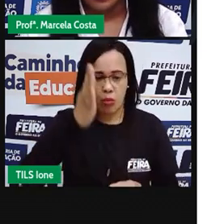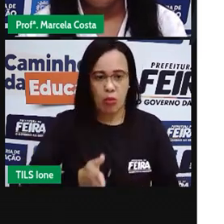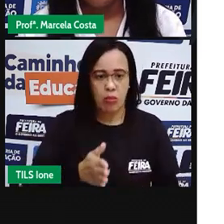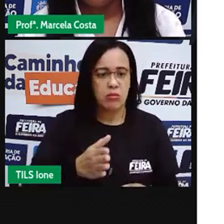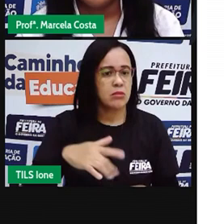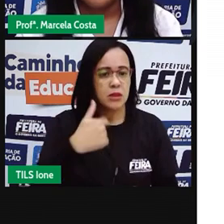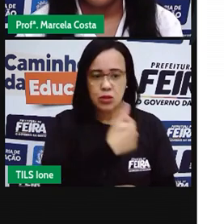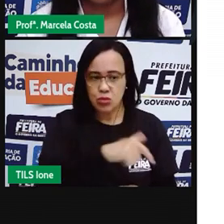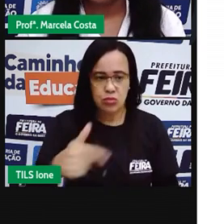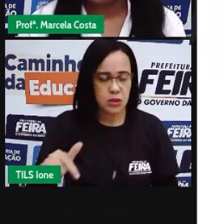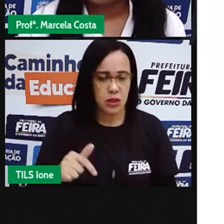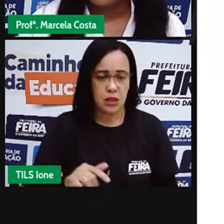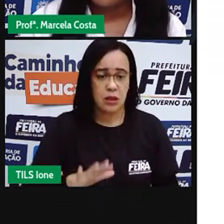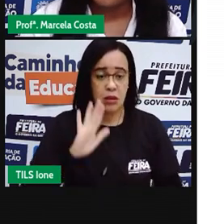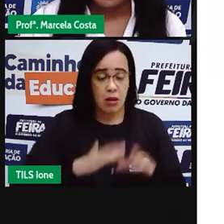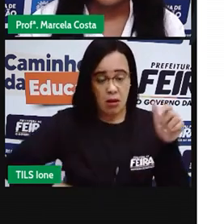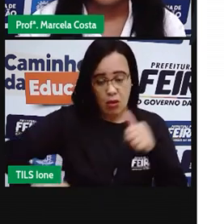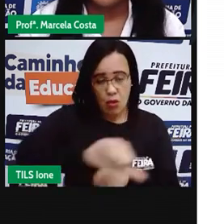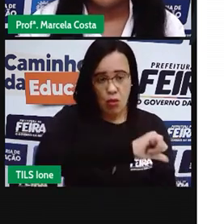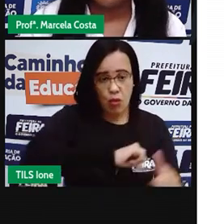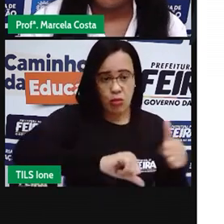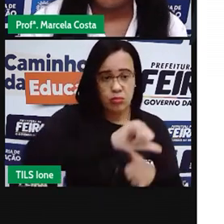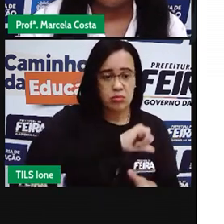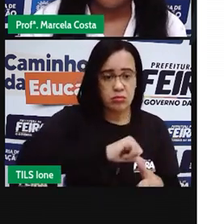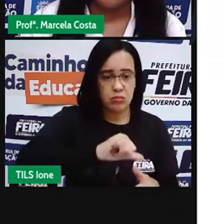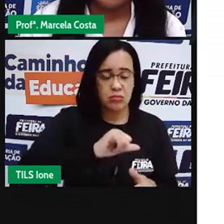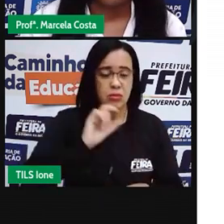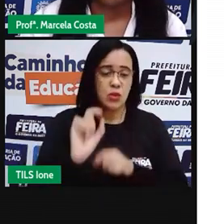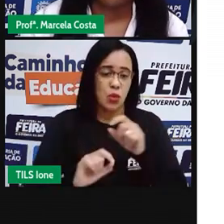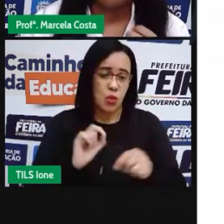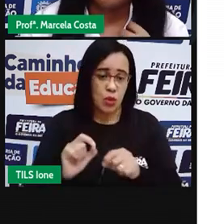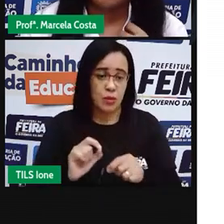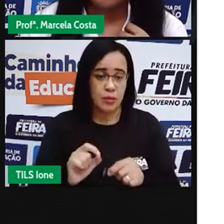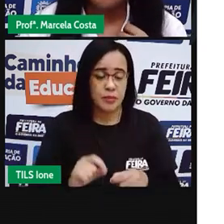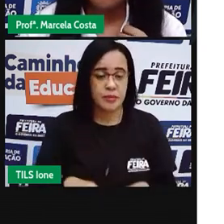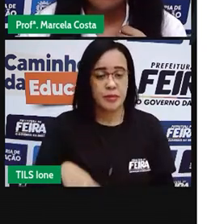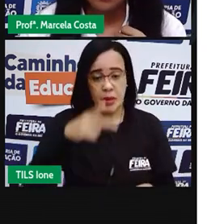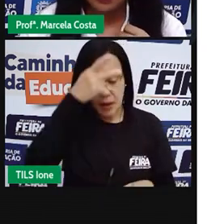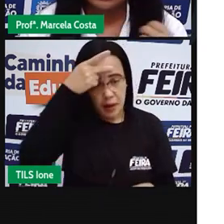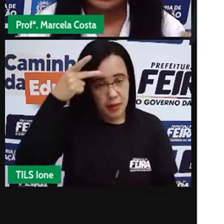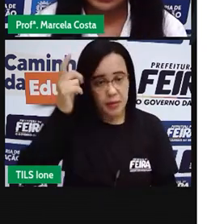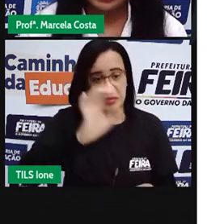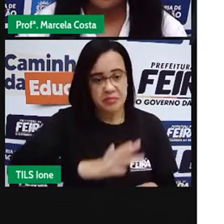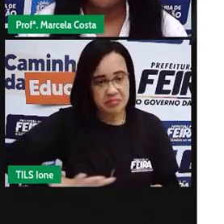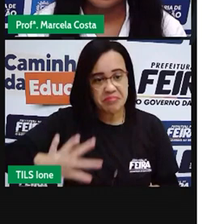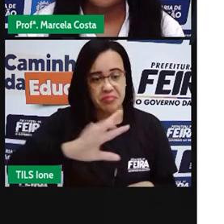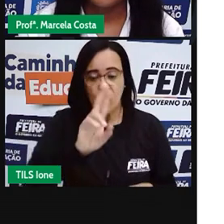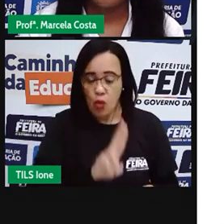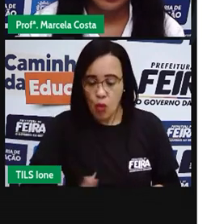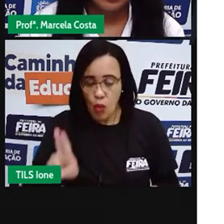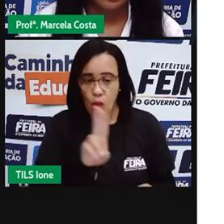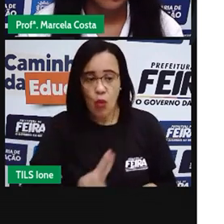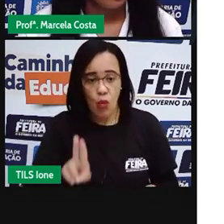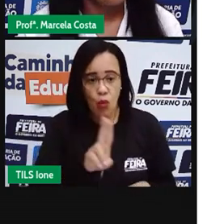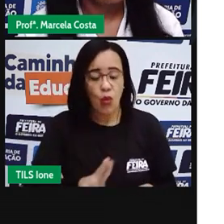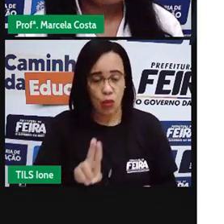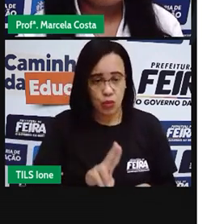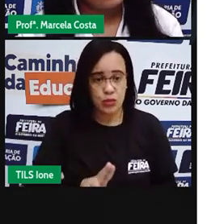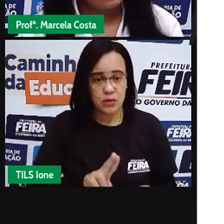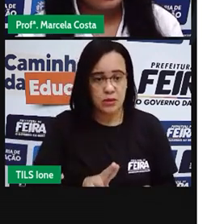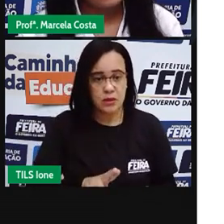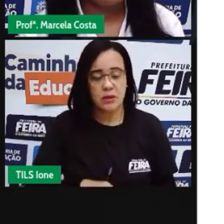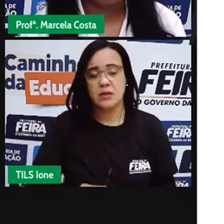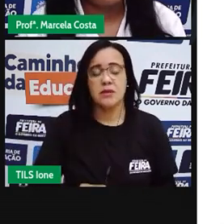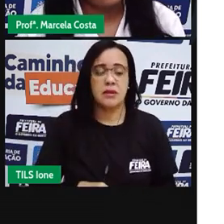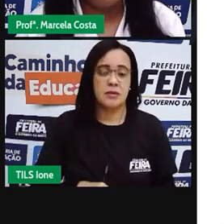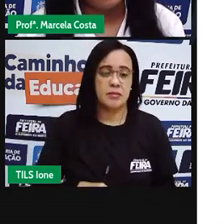Ao contrário dos convencionais, que a maioria tem como medida um metro, os